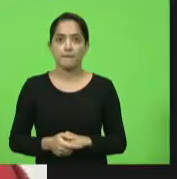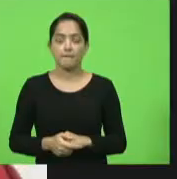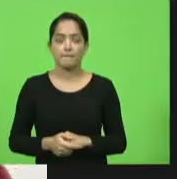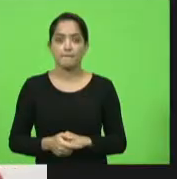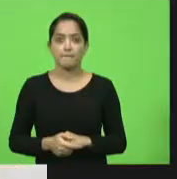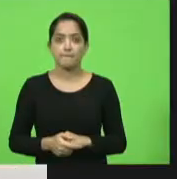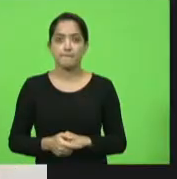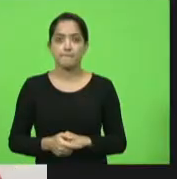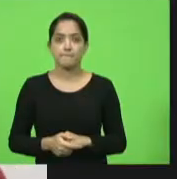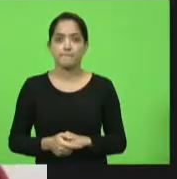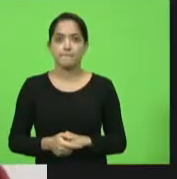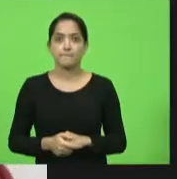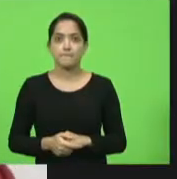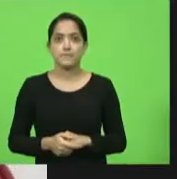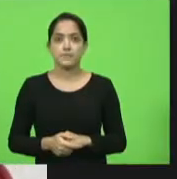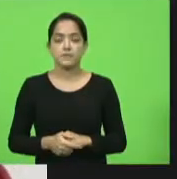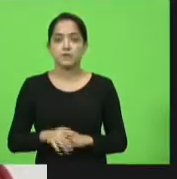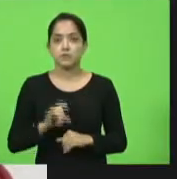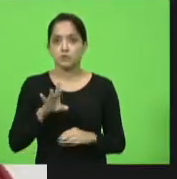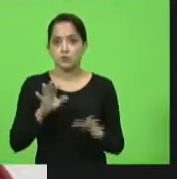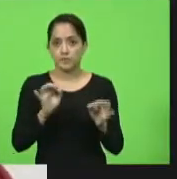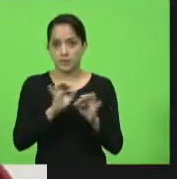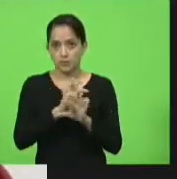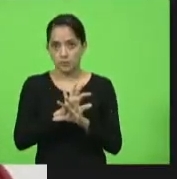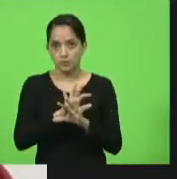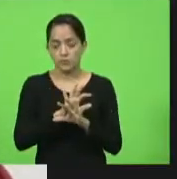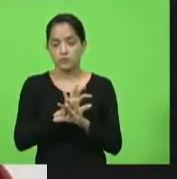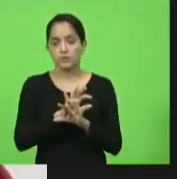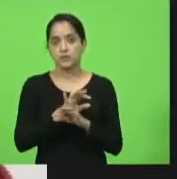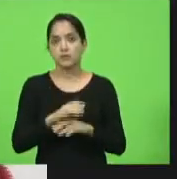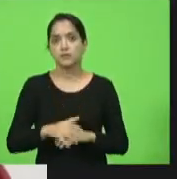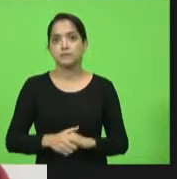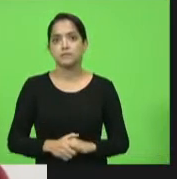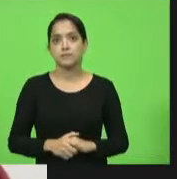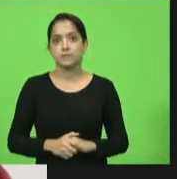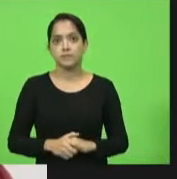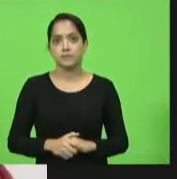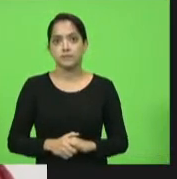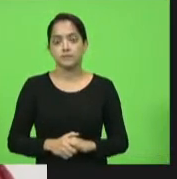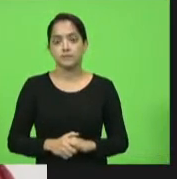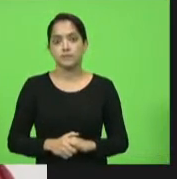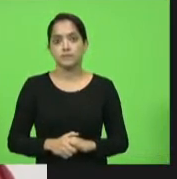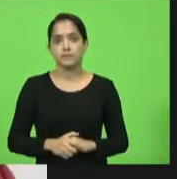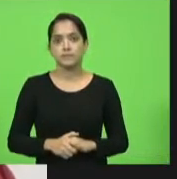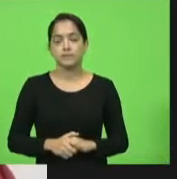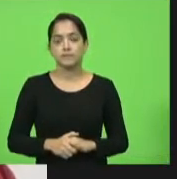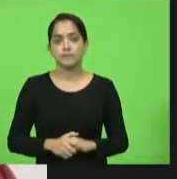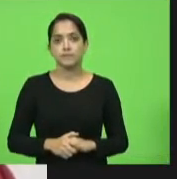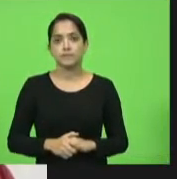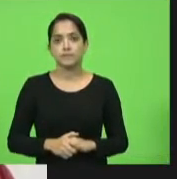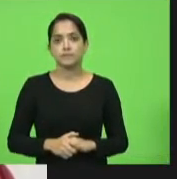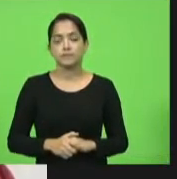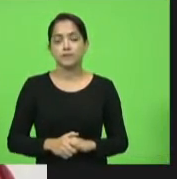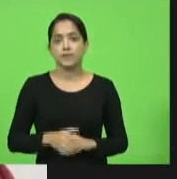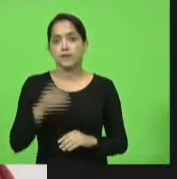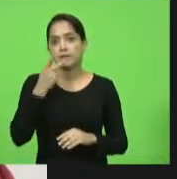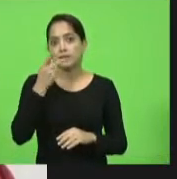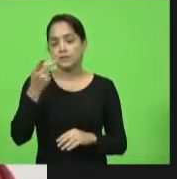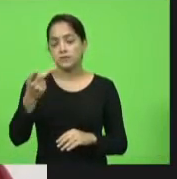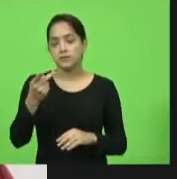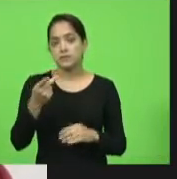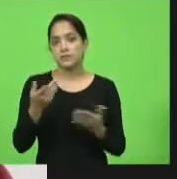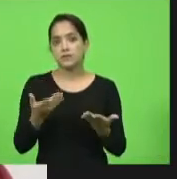Ok, só para concluir, presidente, só para concluir, de dizer de que